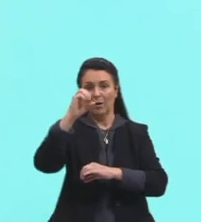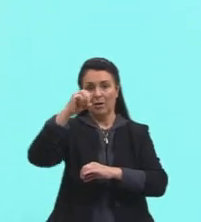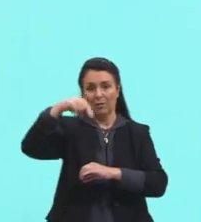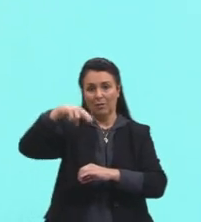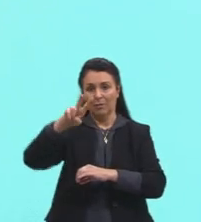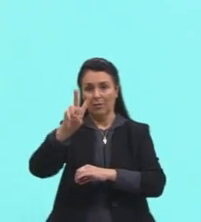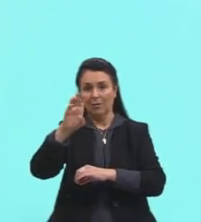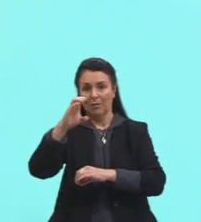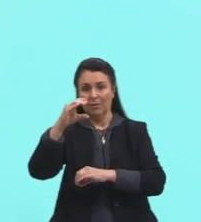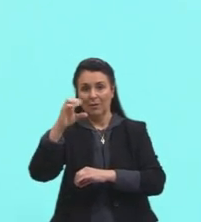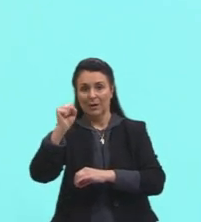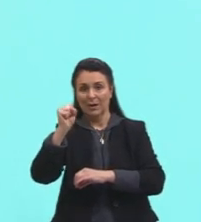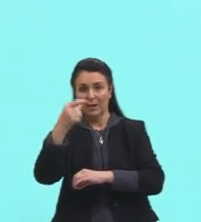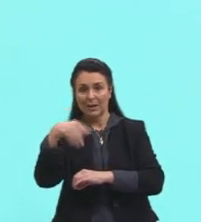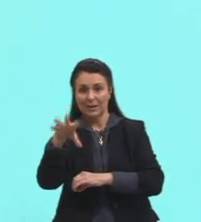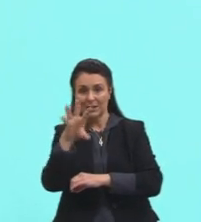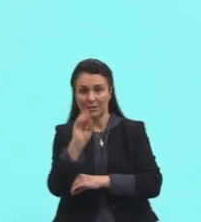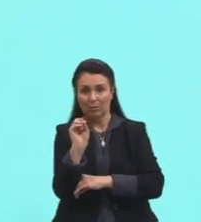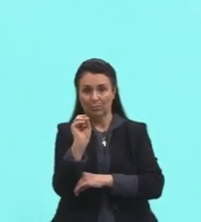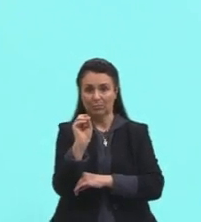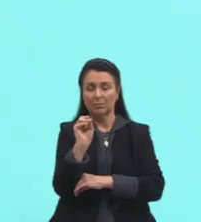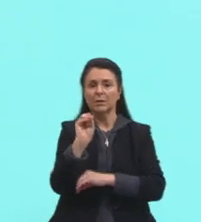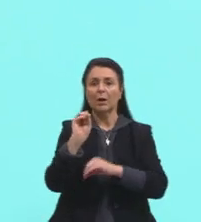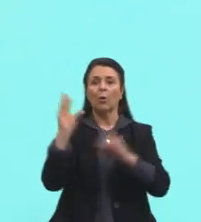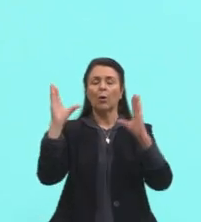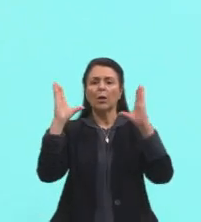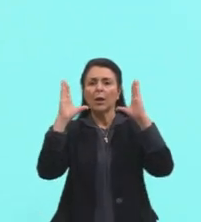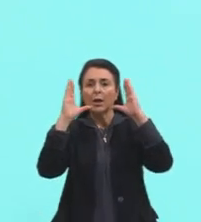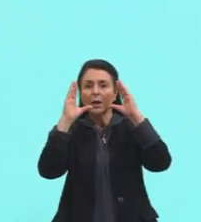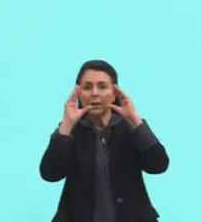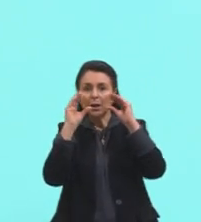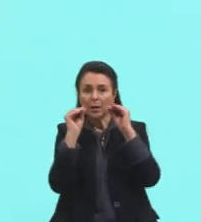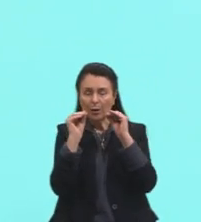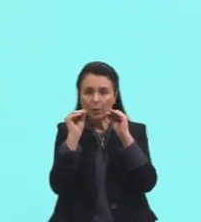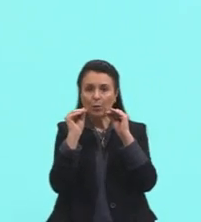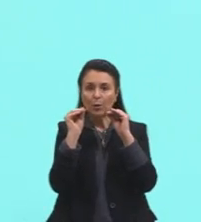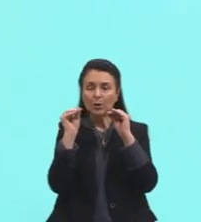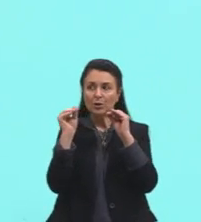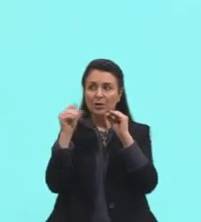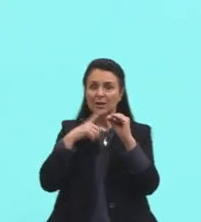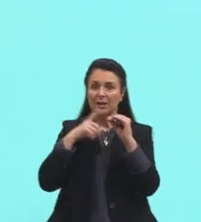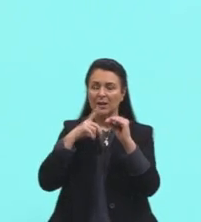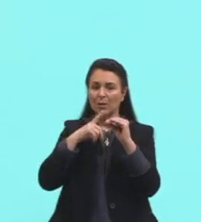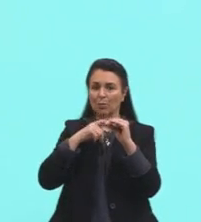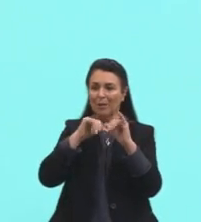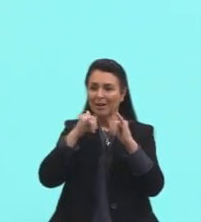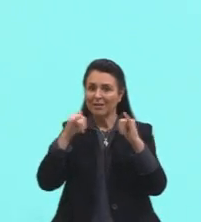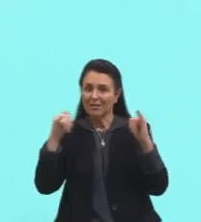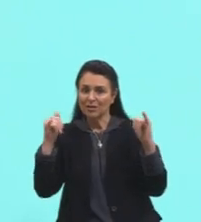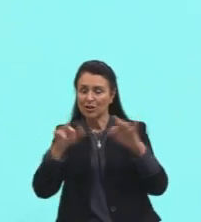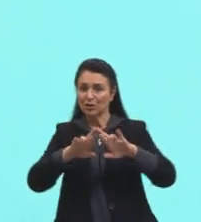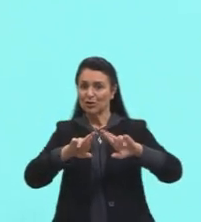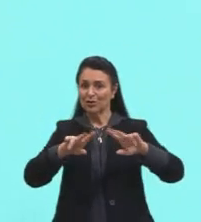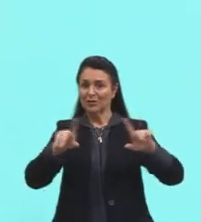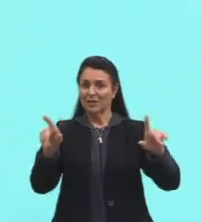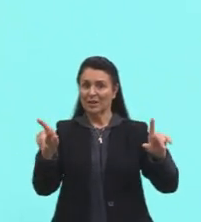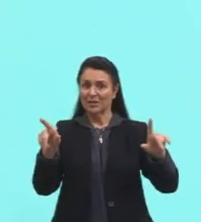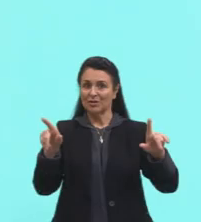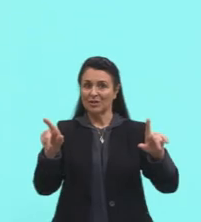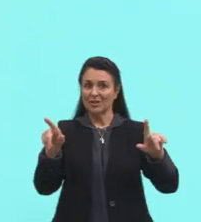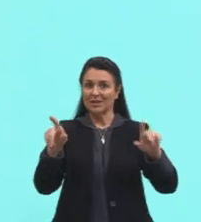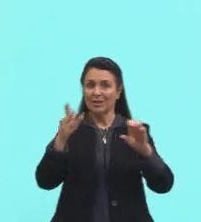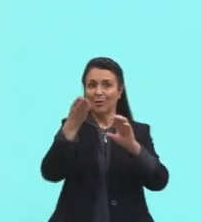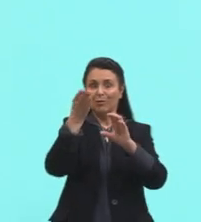recebeu essa energia, ele vai esquentar, essa massa de ar que está em cima dele também vai esquentar, e vai fazer aquela célula de